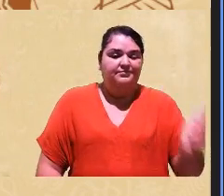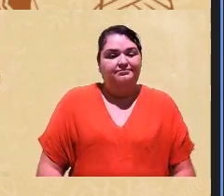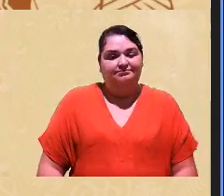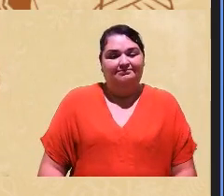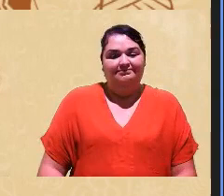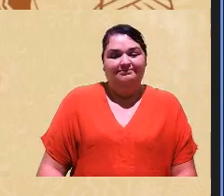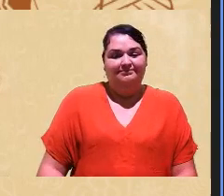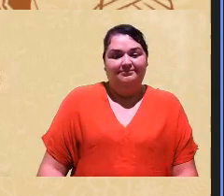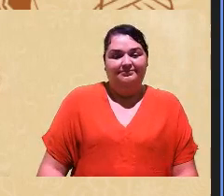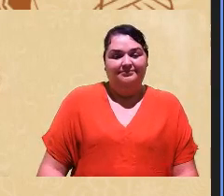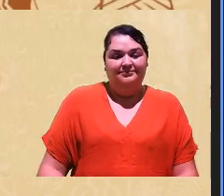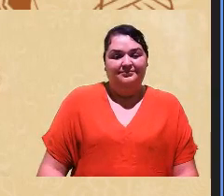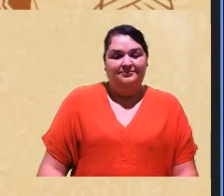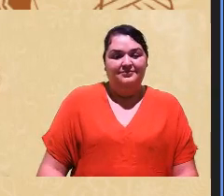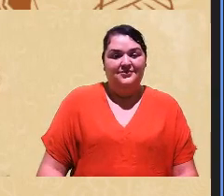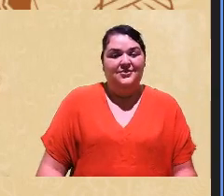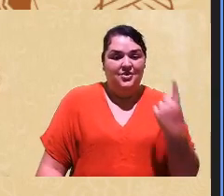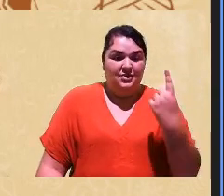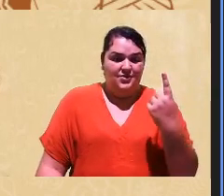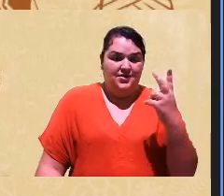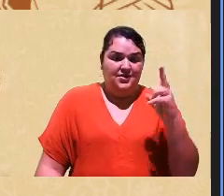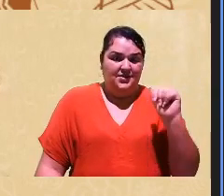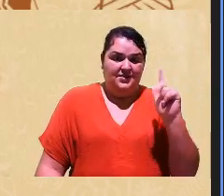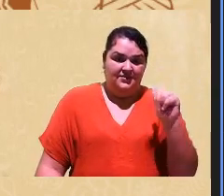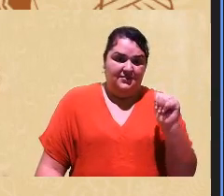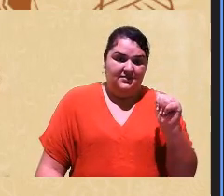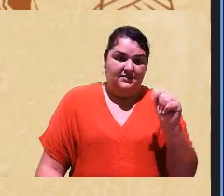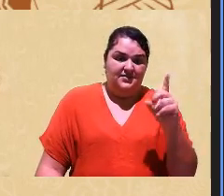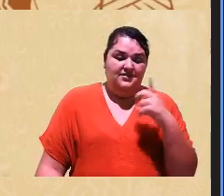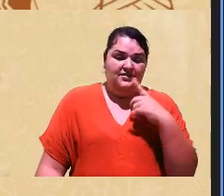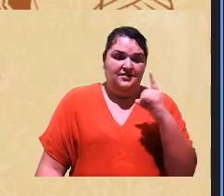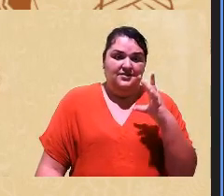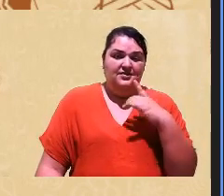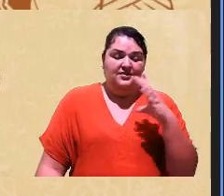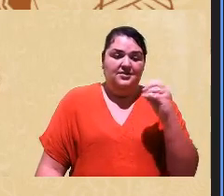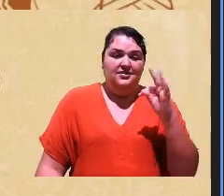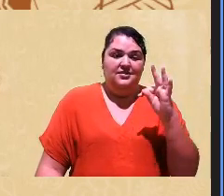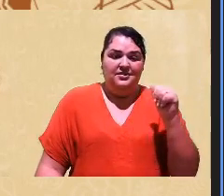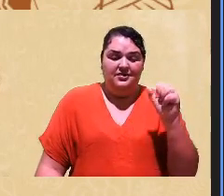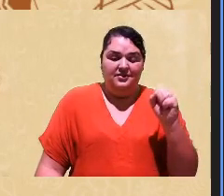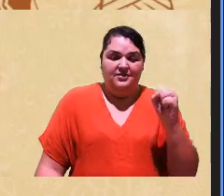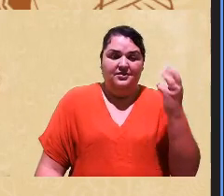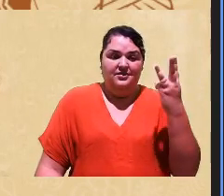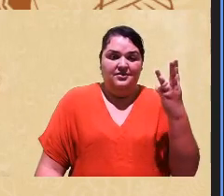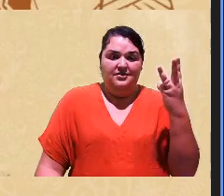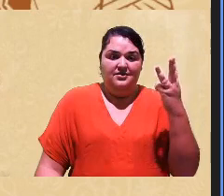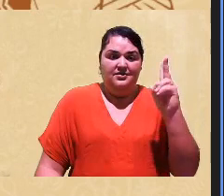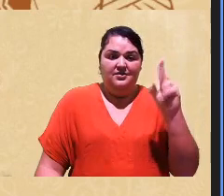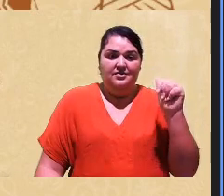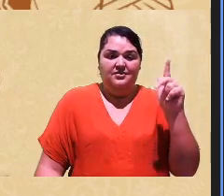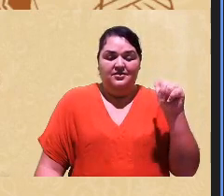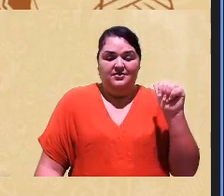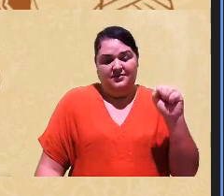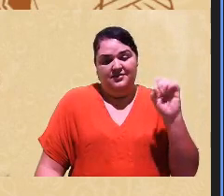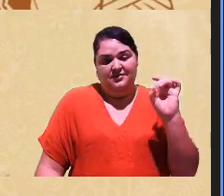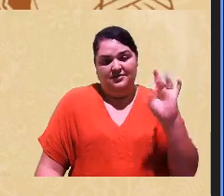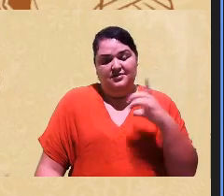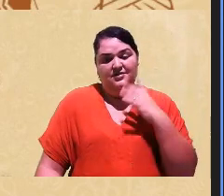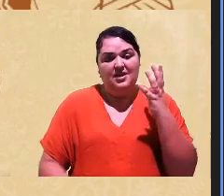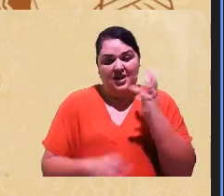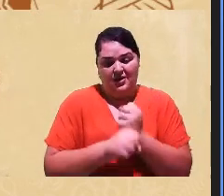porque ofertou uma vaga então só passa a ter cotas a partir de três vagas pelos cálculos